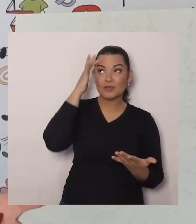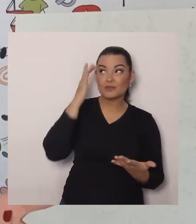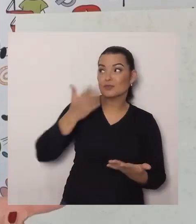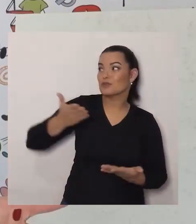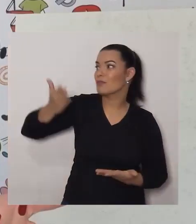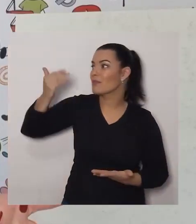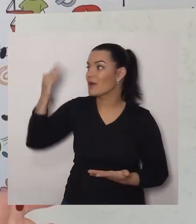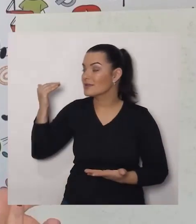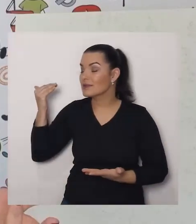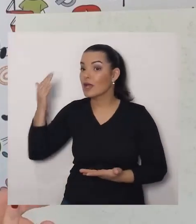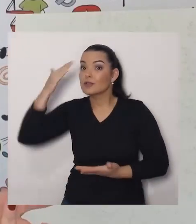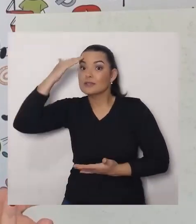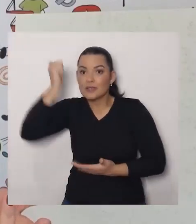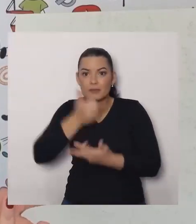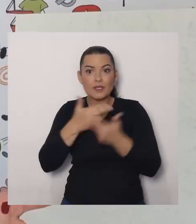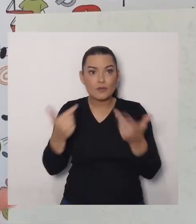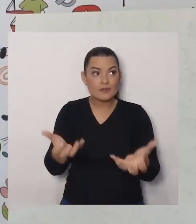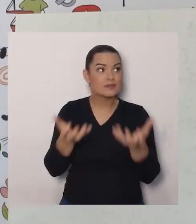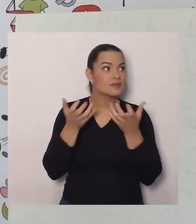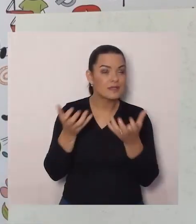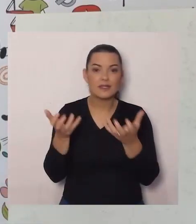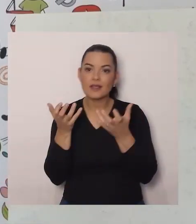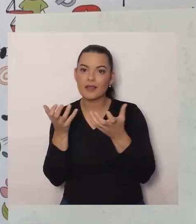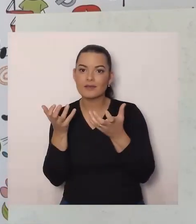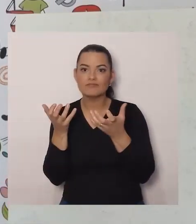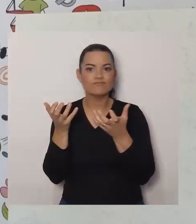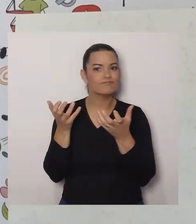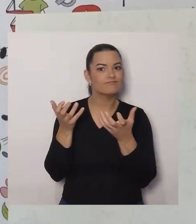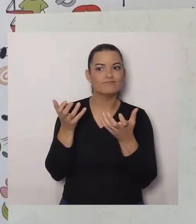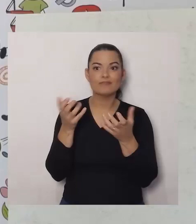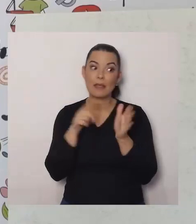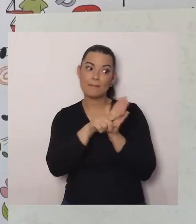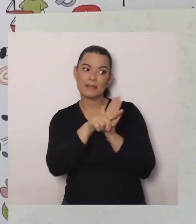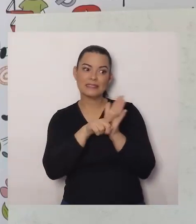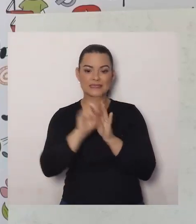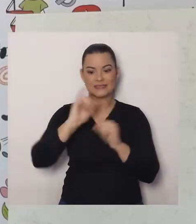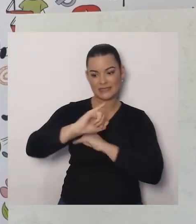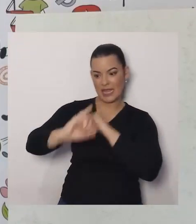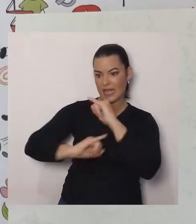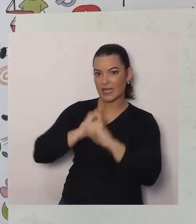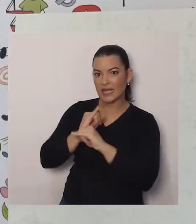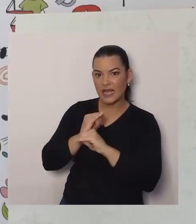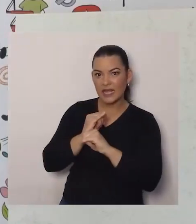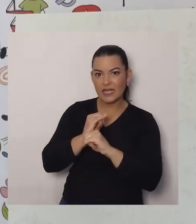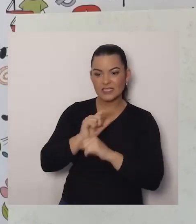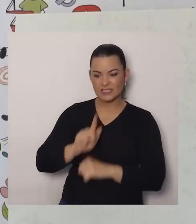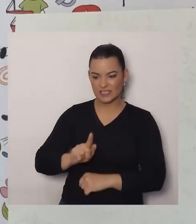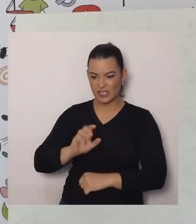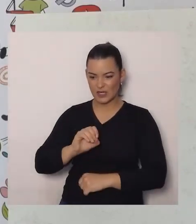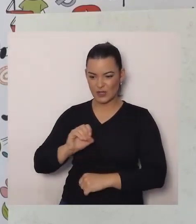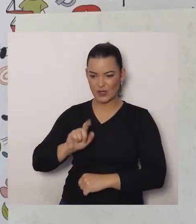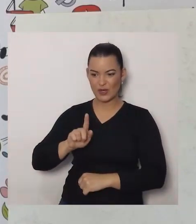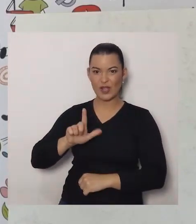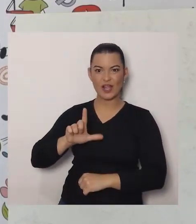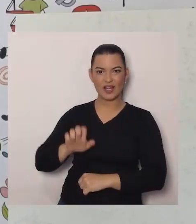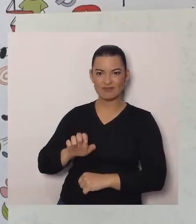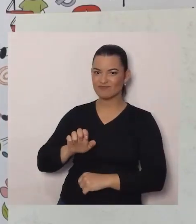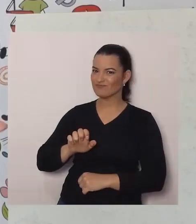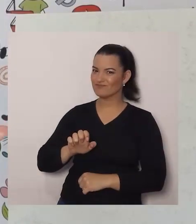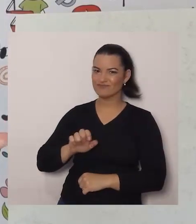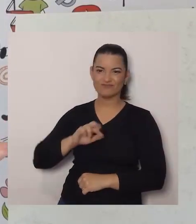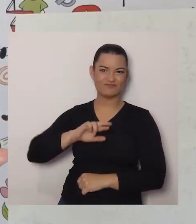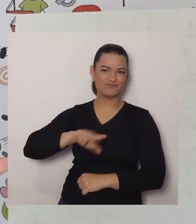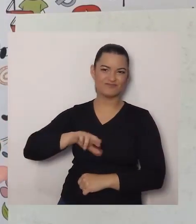Elas queriam saber, Alguma coisa, Não dava para pesquisar, No Google não, Viu? Então elas